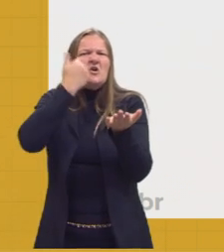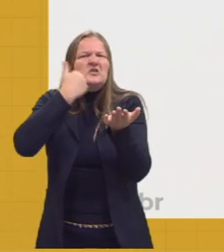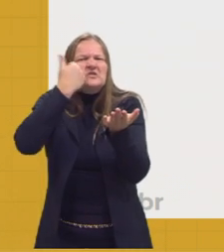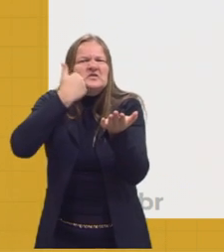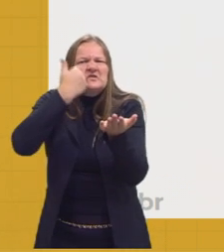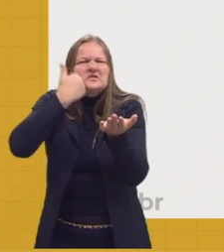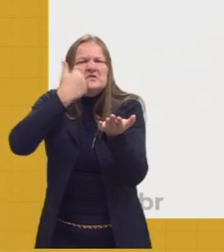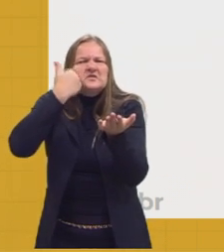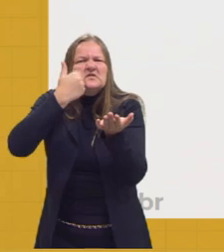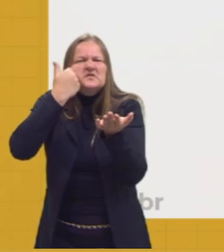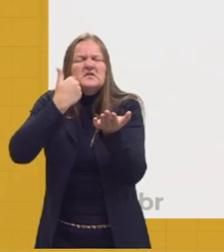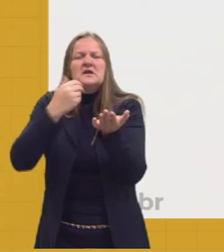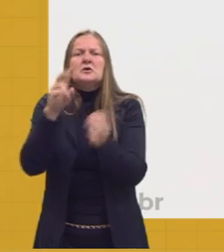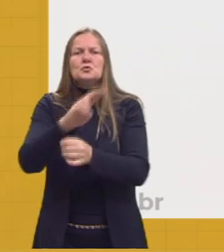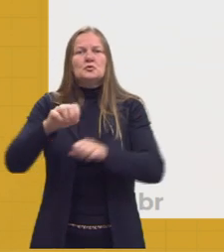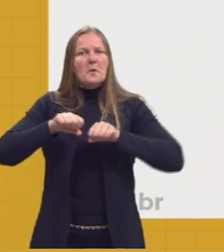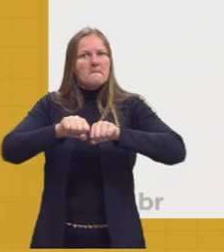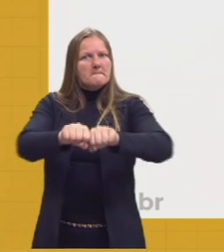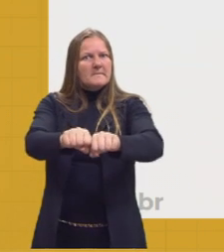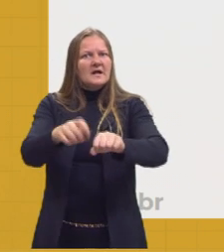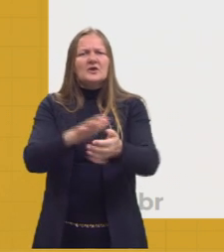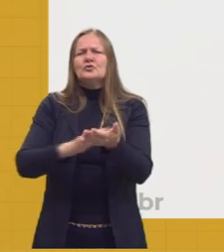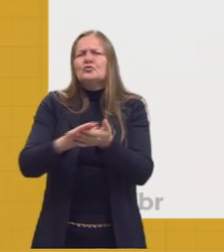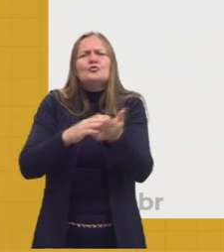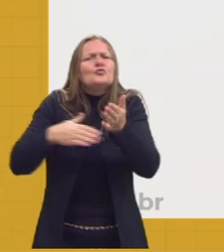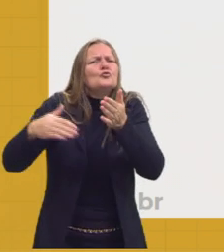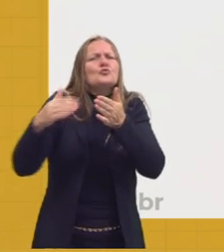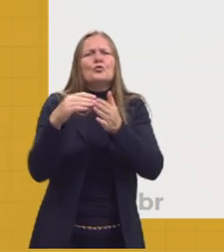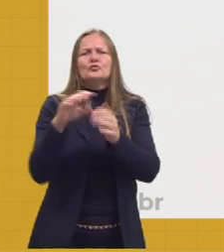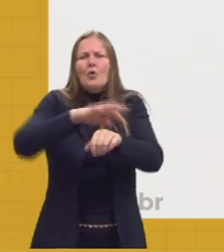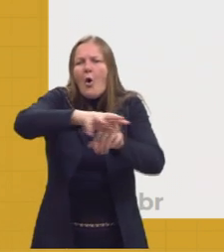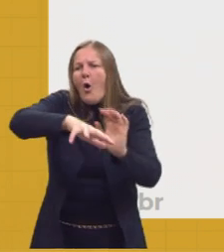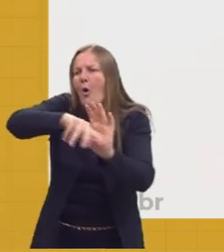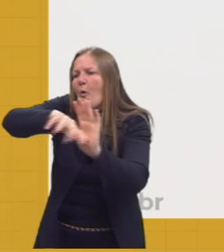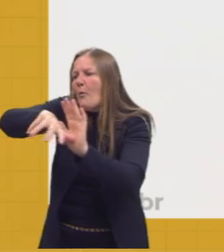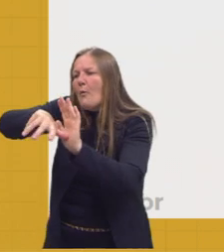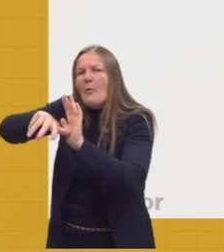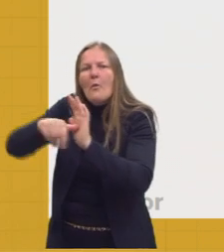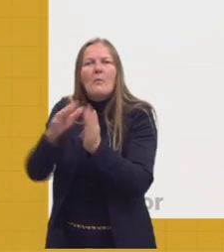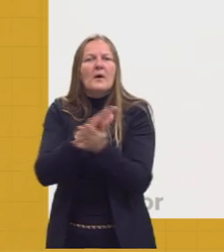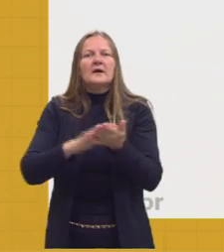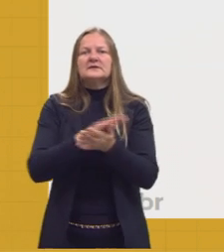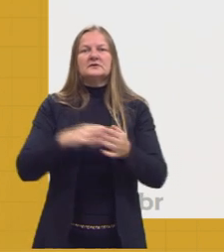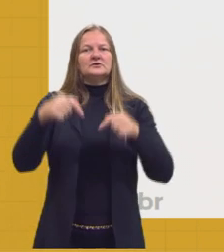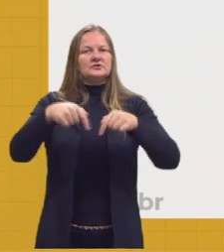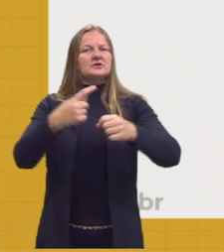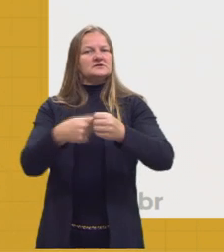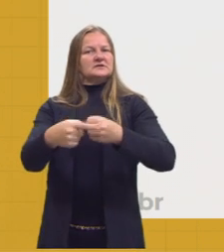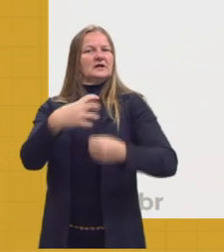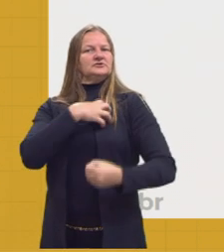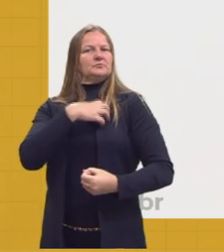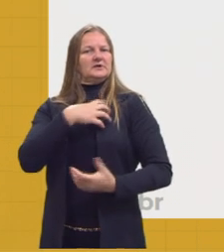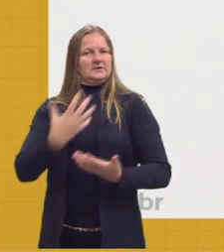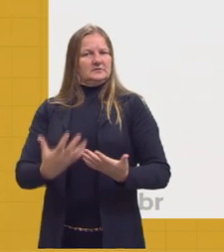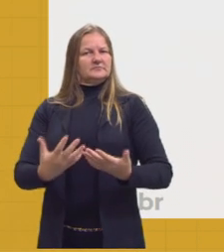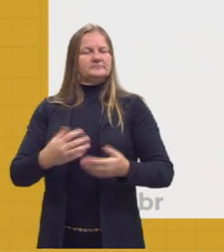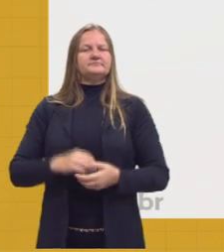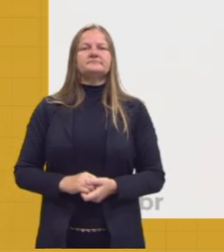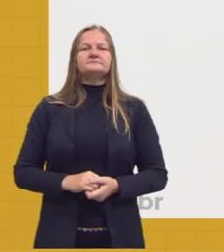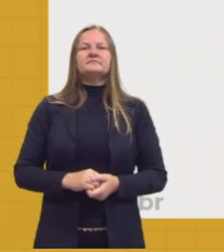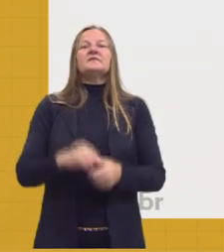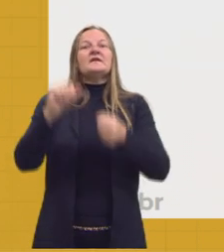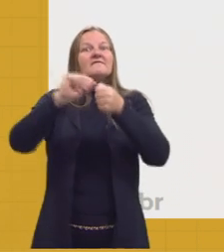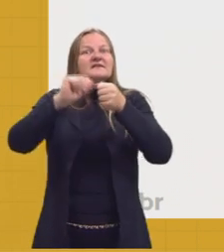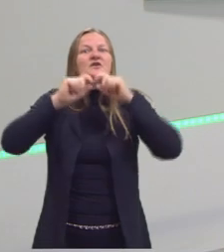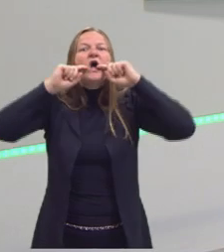estupendas usuras nos mercados, todos os que não furtam muito pobres, eis aqui a cidade da Bahia. Então aqui ele está fazendo